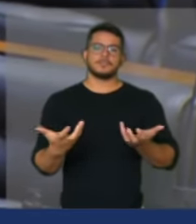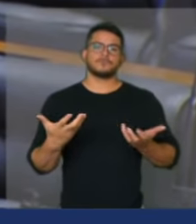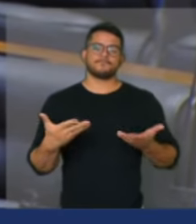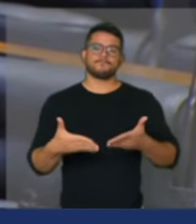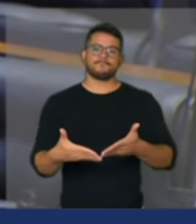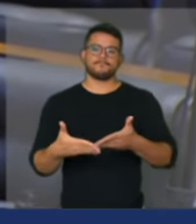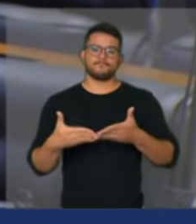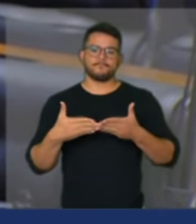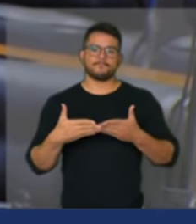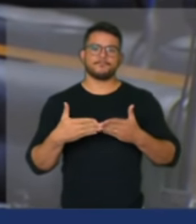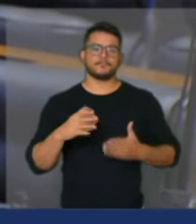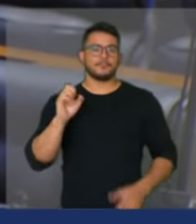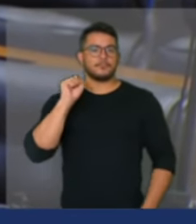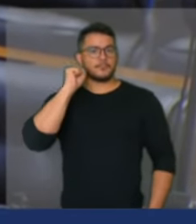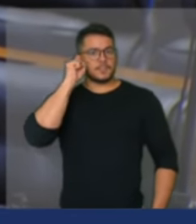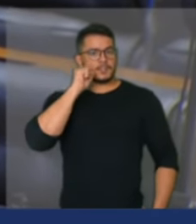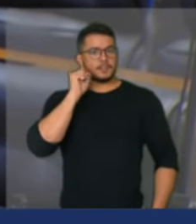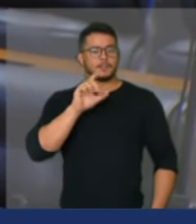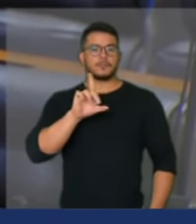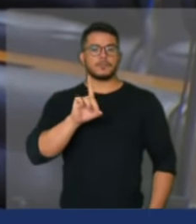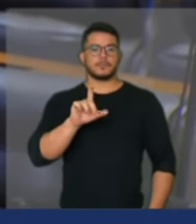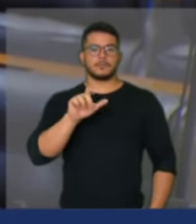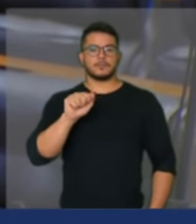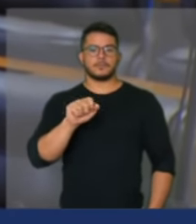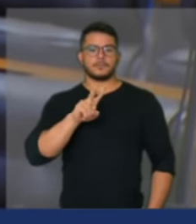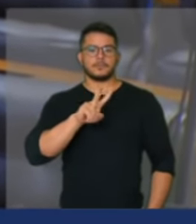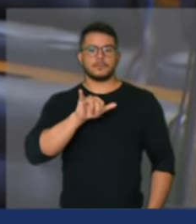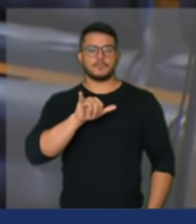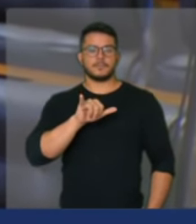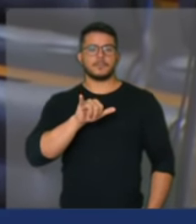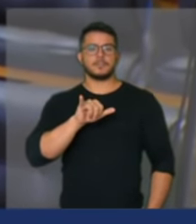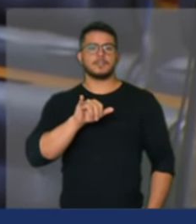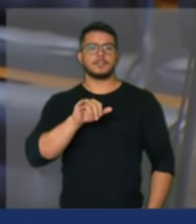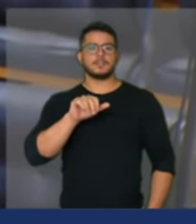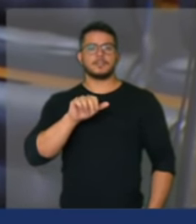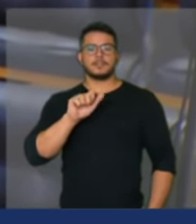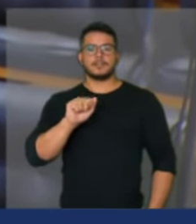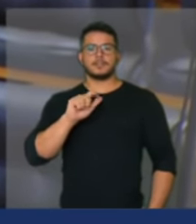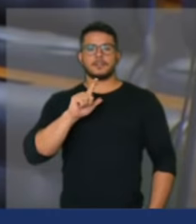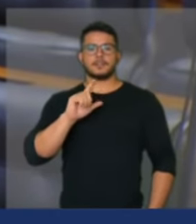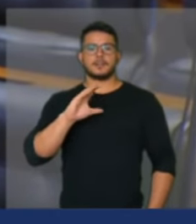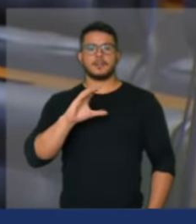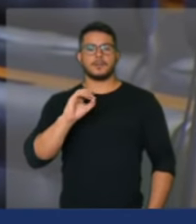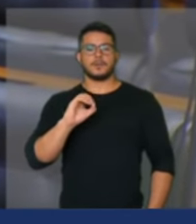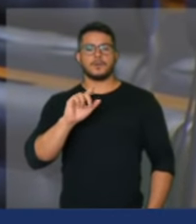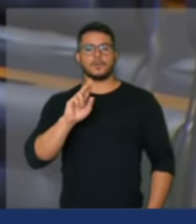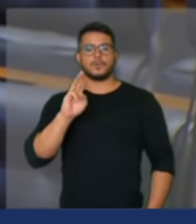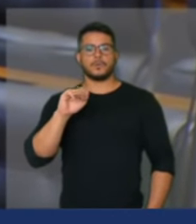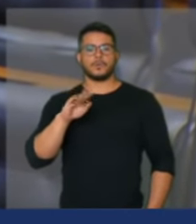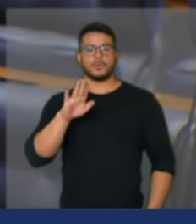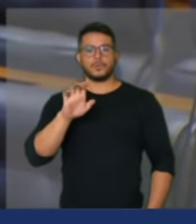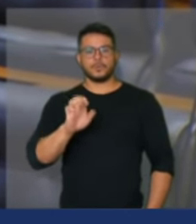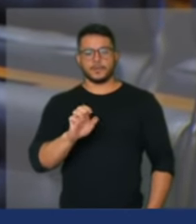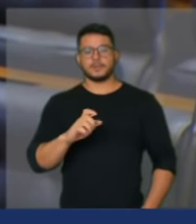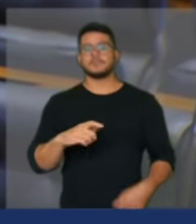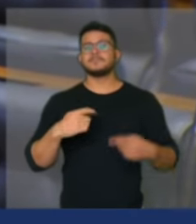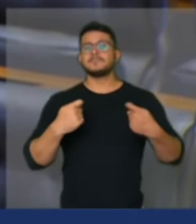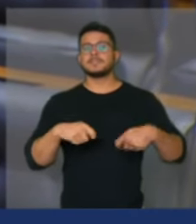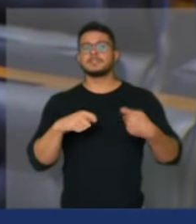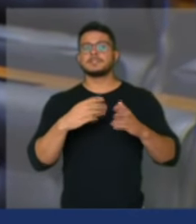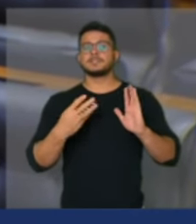senador Davi Alcolumbre que possa pautar definitivamente